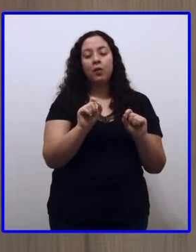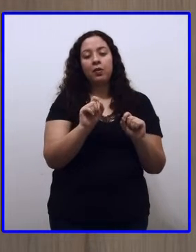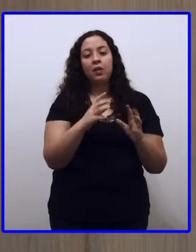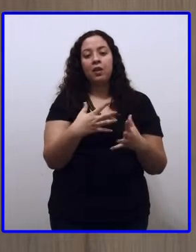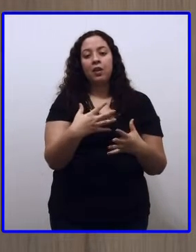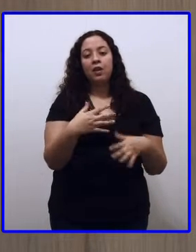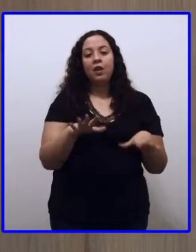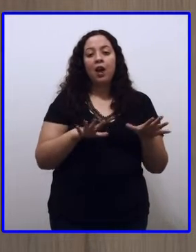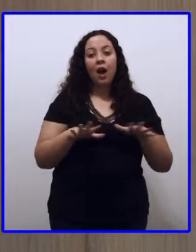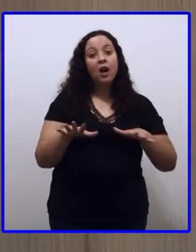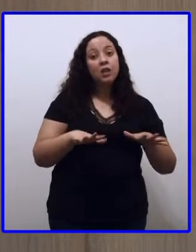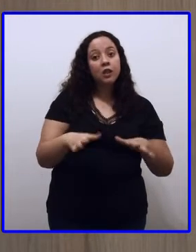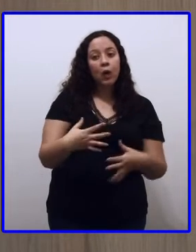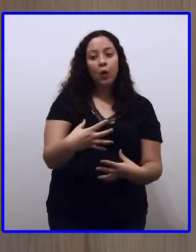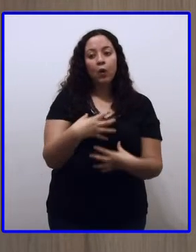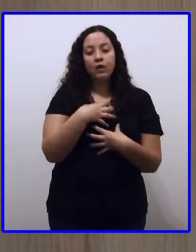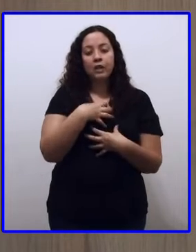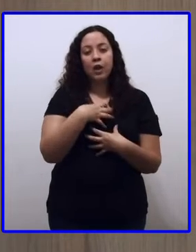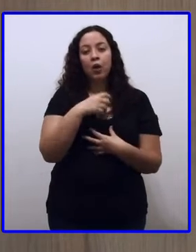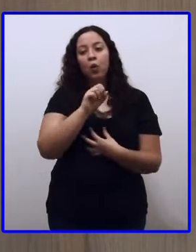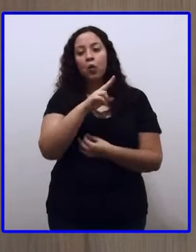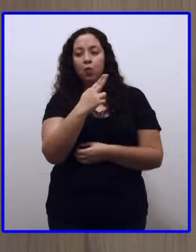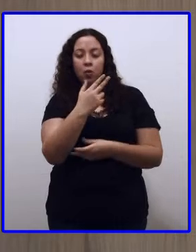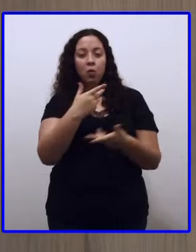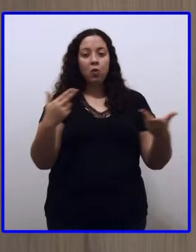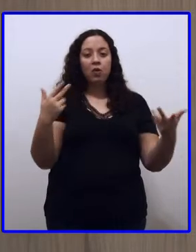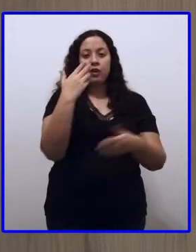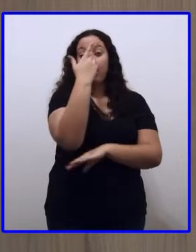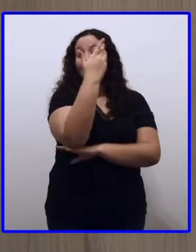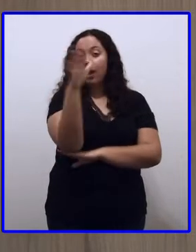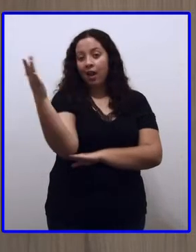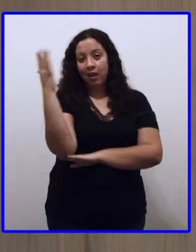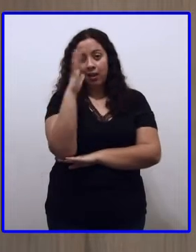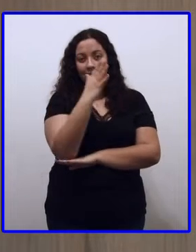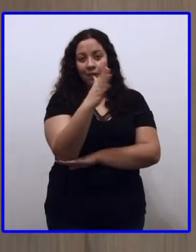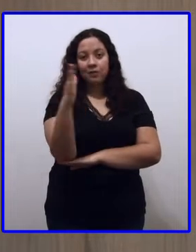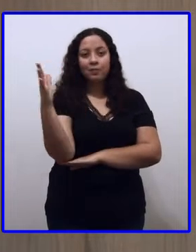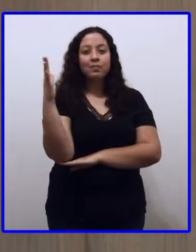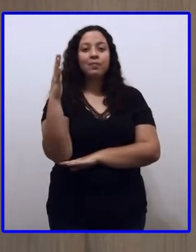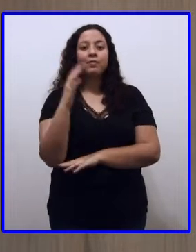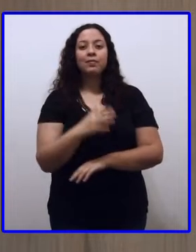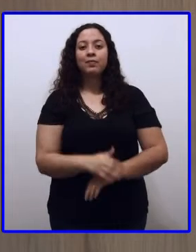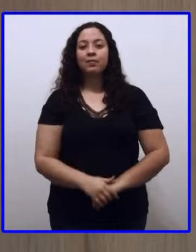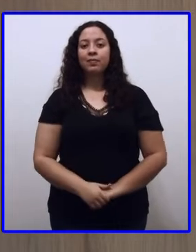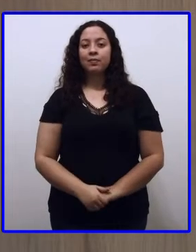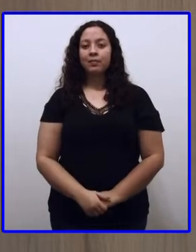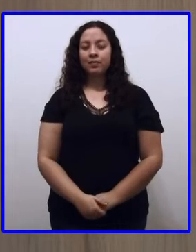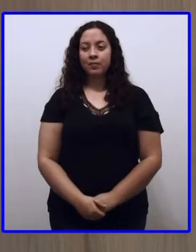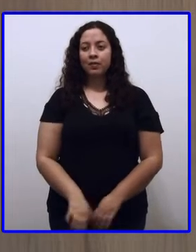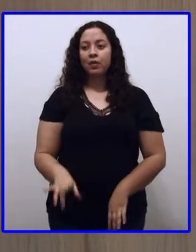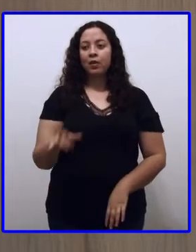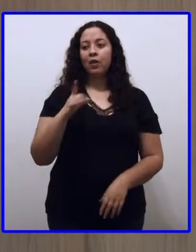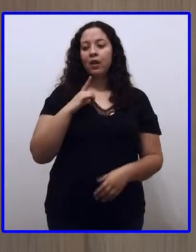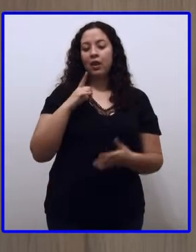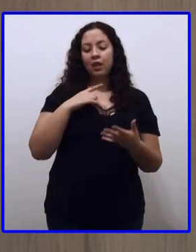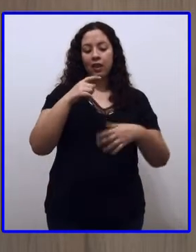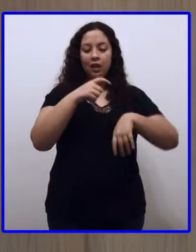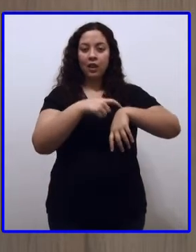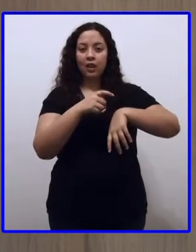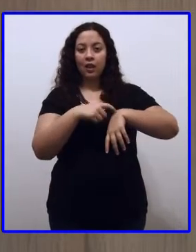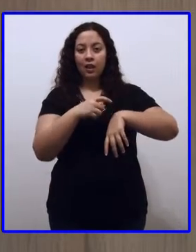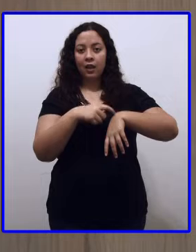ação, estado ou fenômeno da natureza. Eles se subdividem, né, com o tempo,